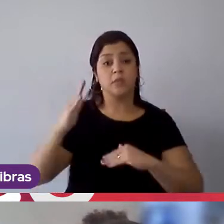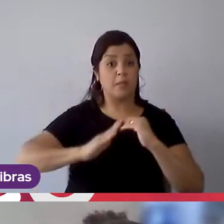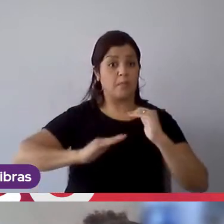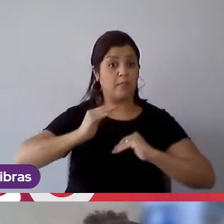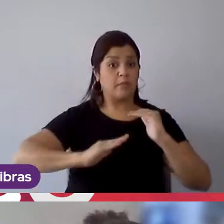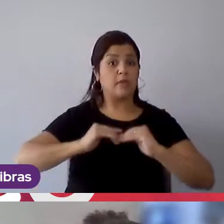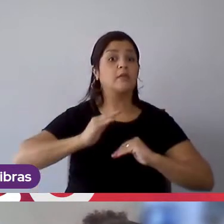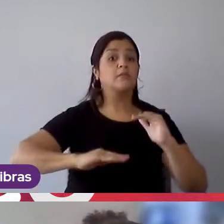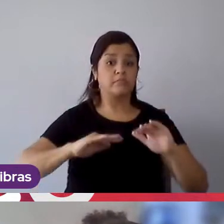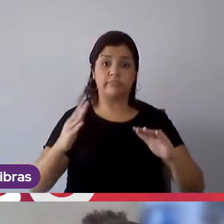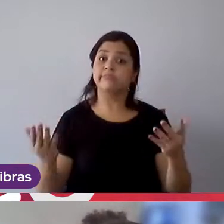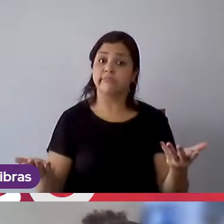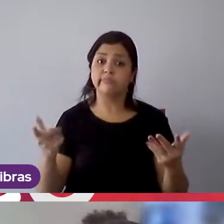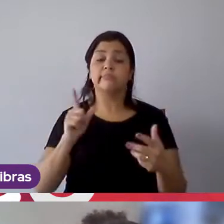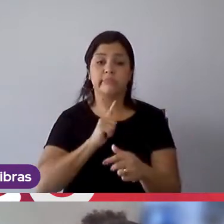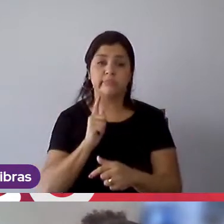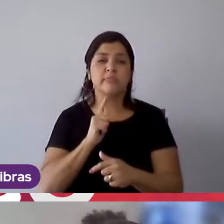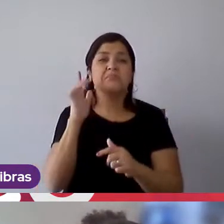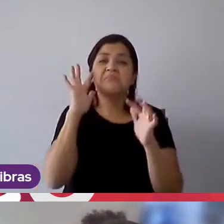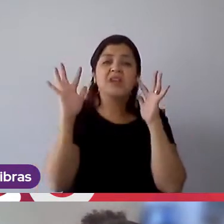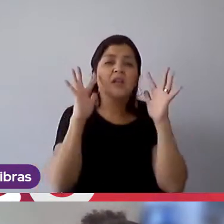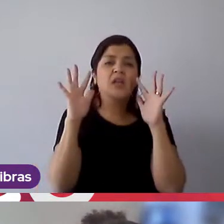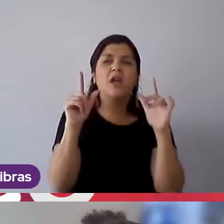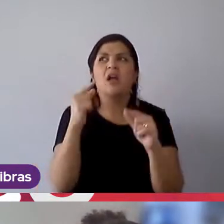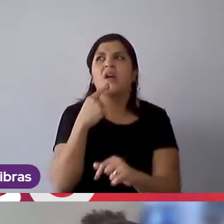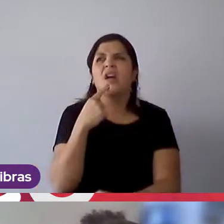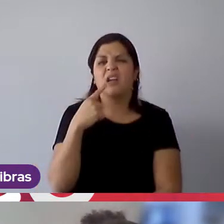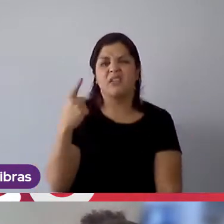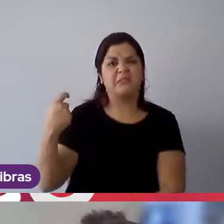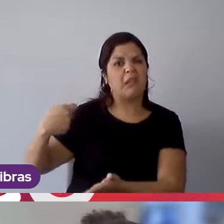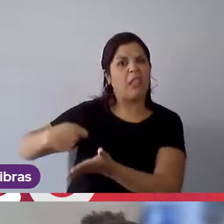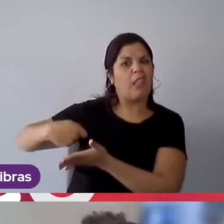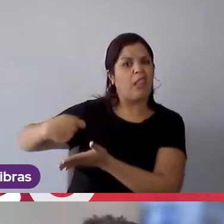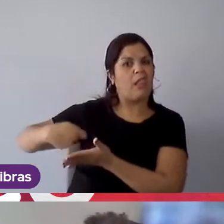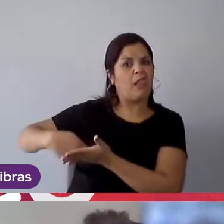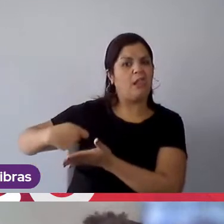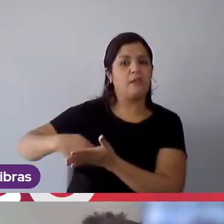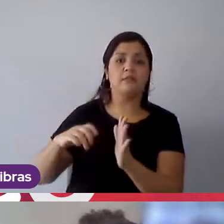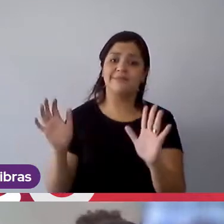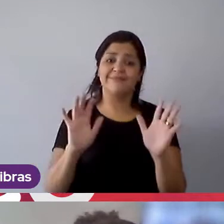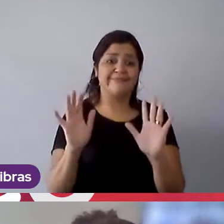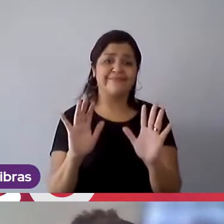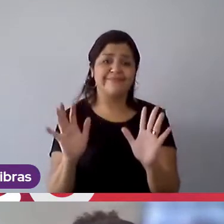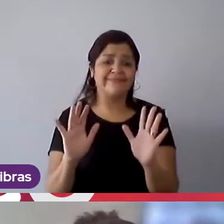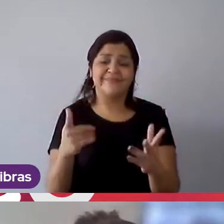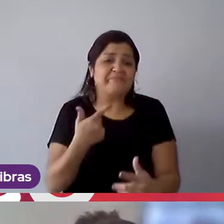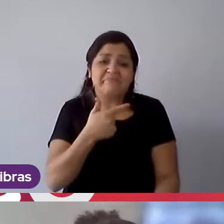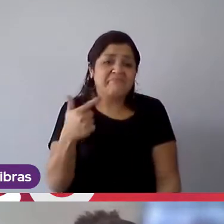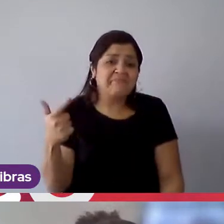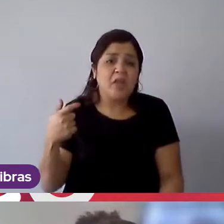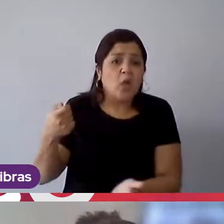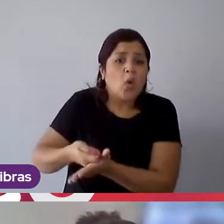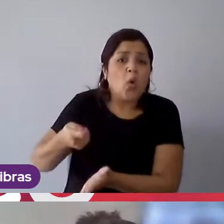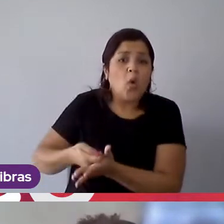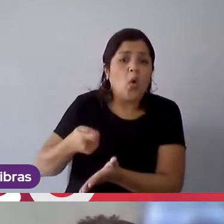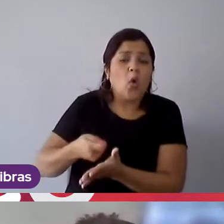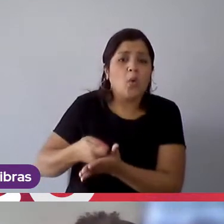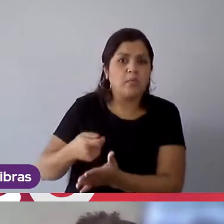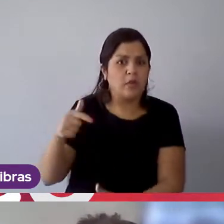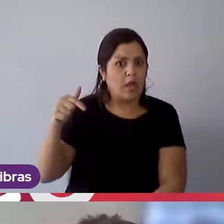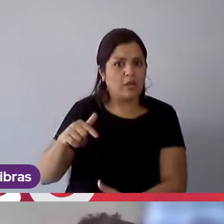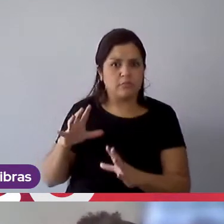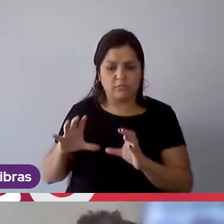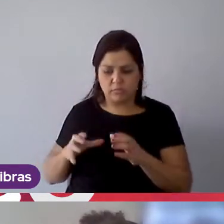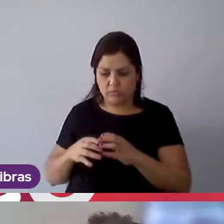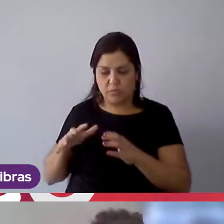então, assim, às vezes, imaginava que ia ter sempre alguém no meu pé me cobrando alguma coisa, não tem essa cobrança excessiva, pelo menos na minha equipe,